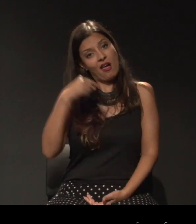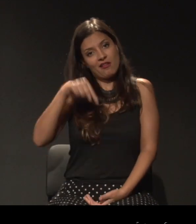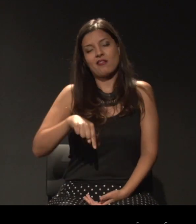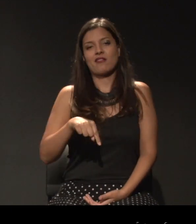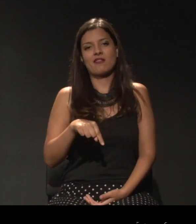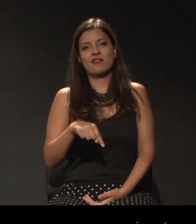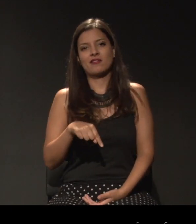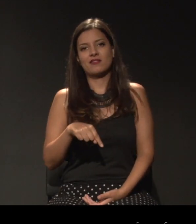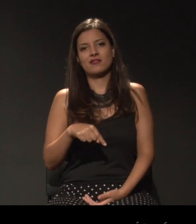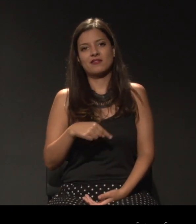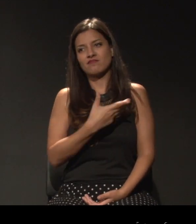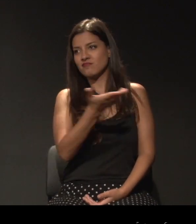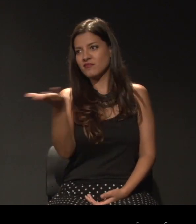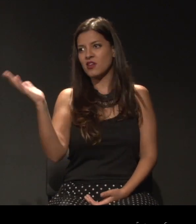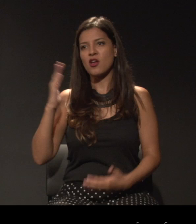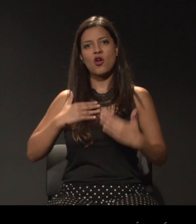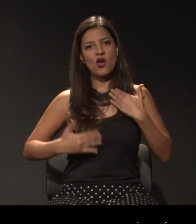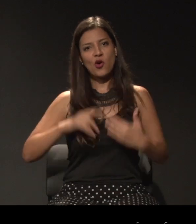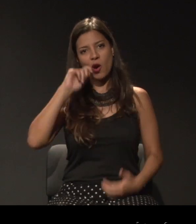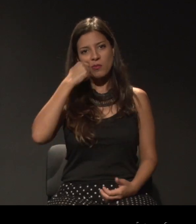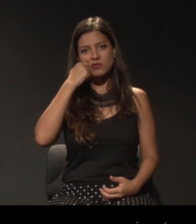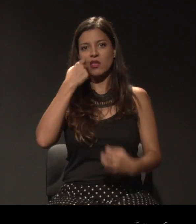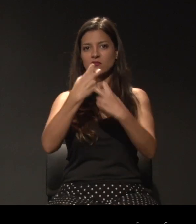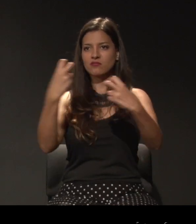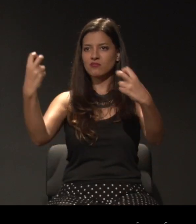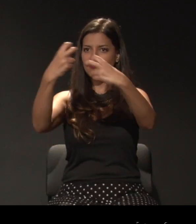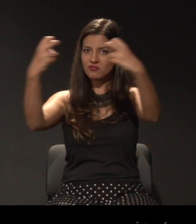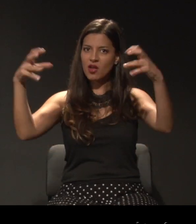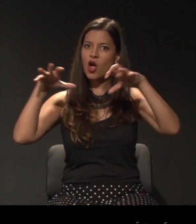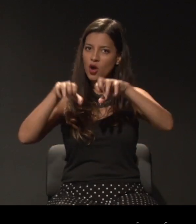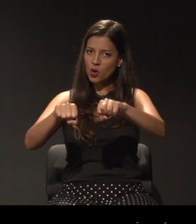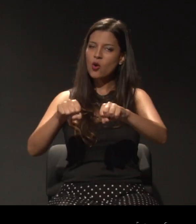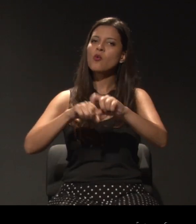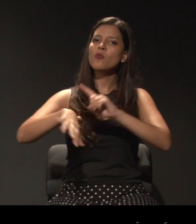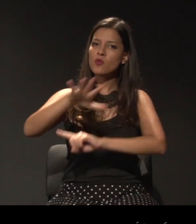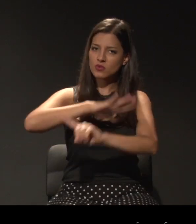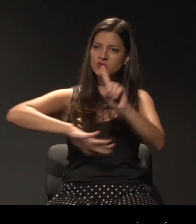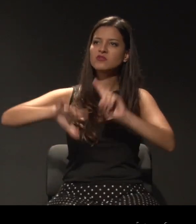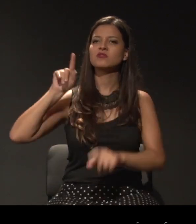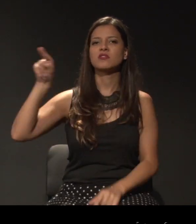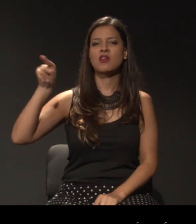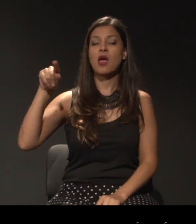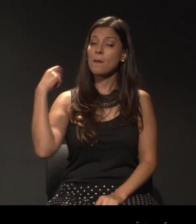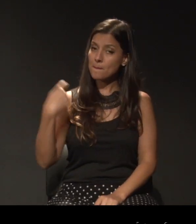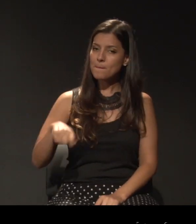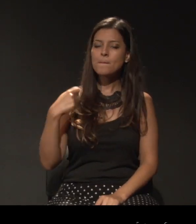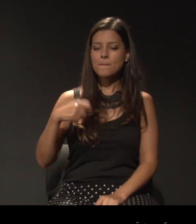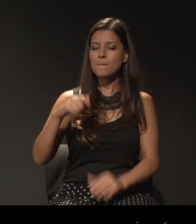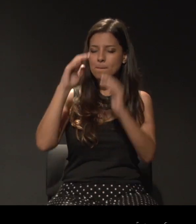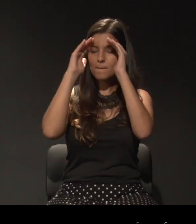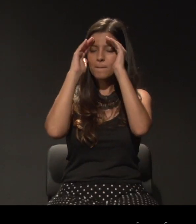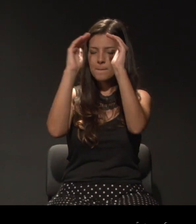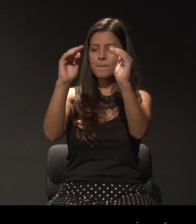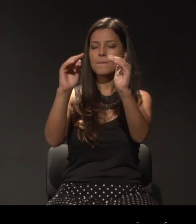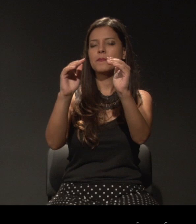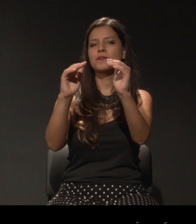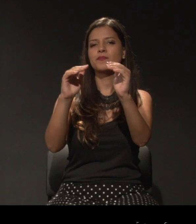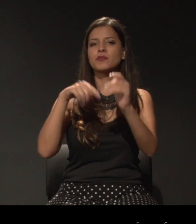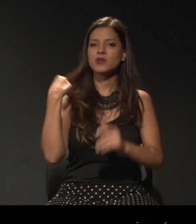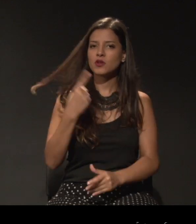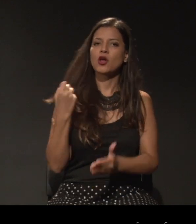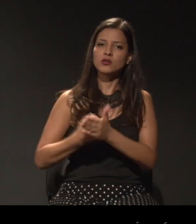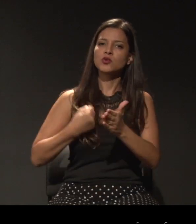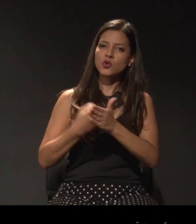Esses são os corpos negros que ocupam o espaço na sociedade e as pessoas merecem respeito. A gente luta por